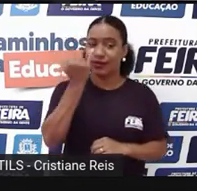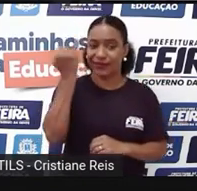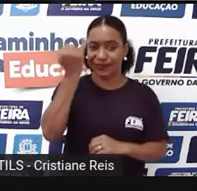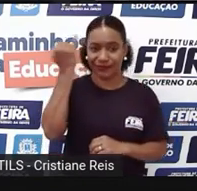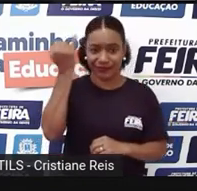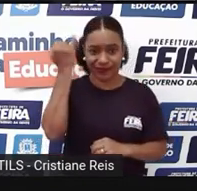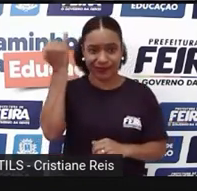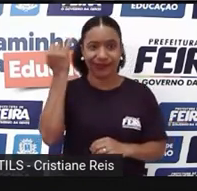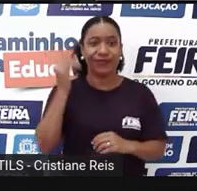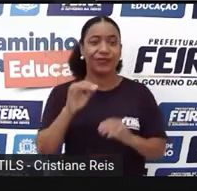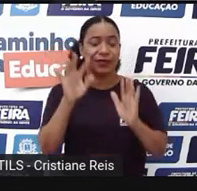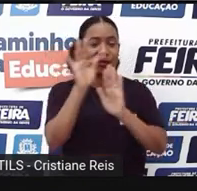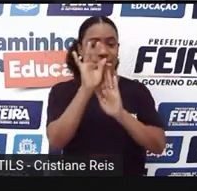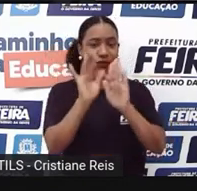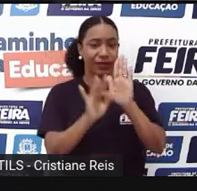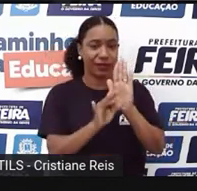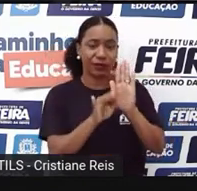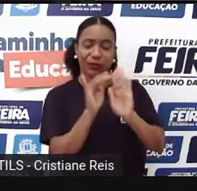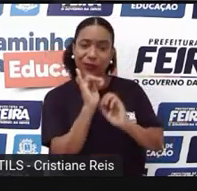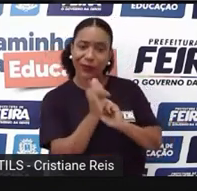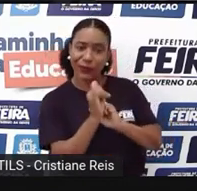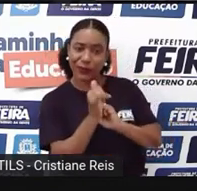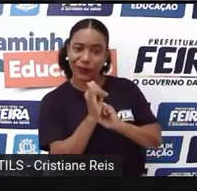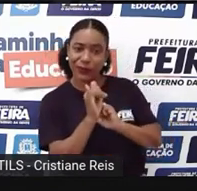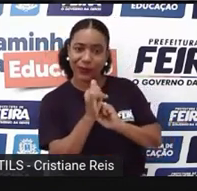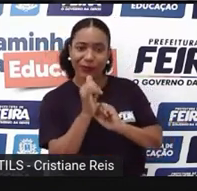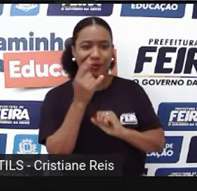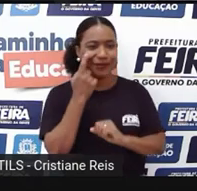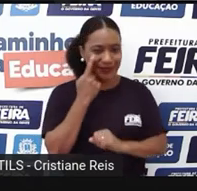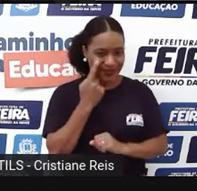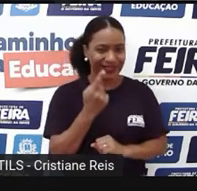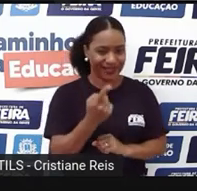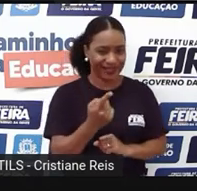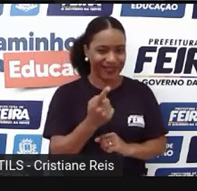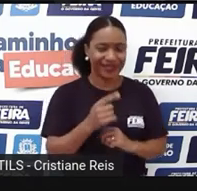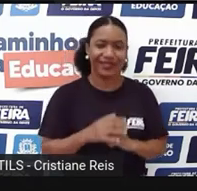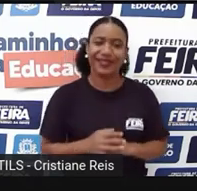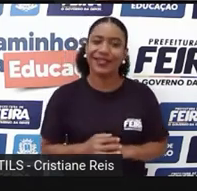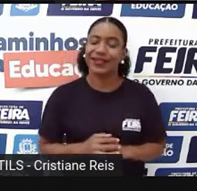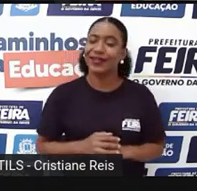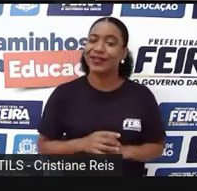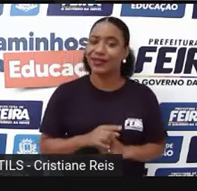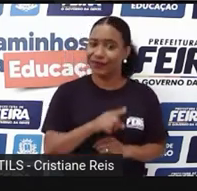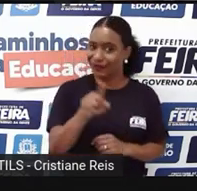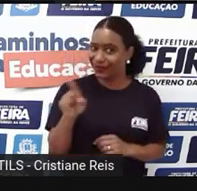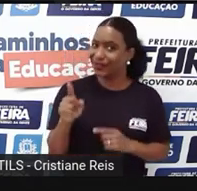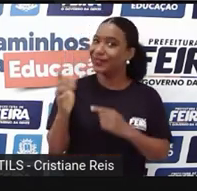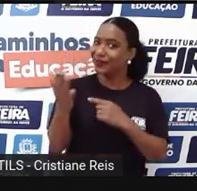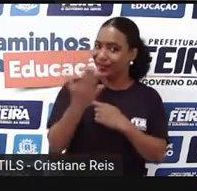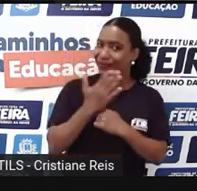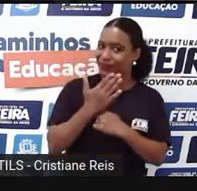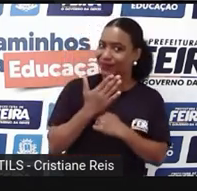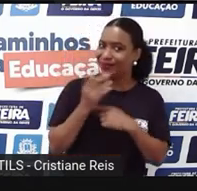construção de um texto narrativo. Vocês, com certeza, vão me ajudar.